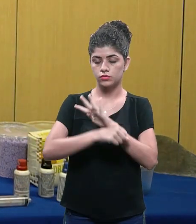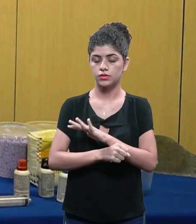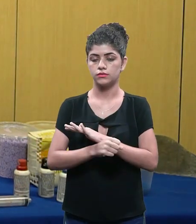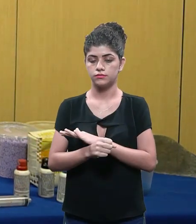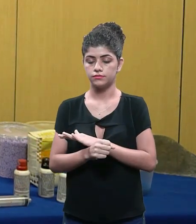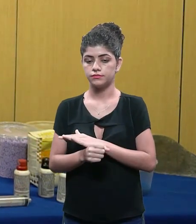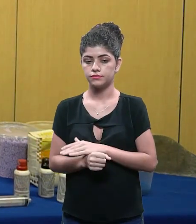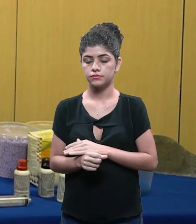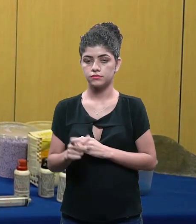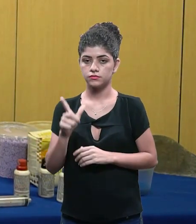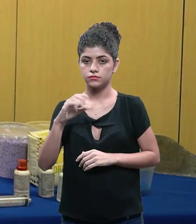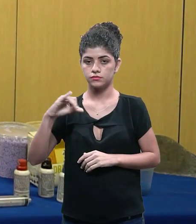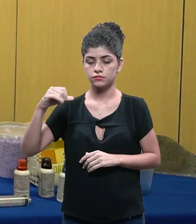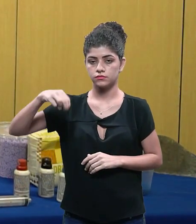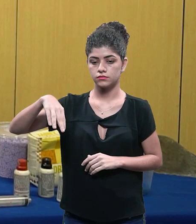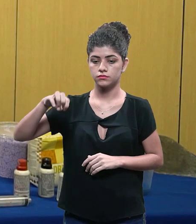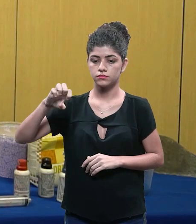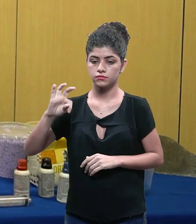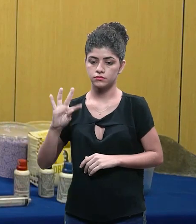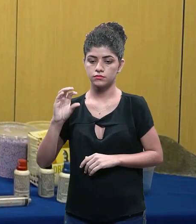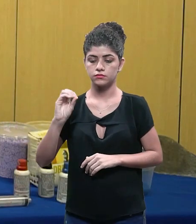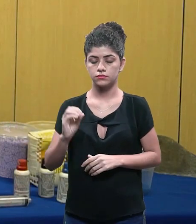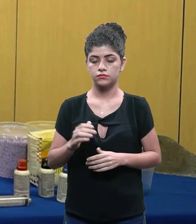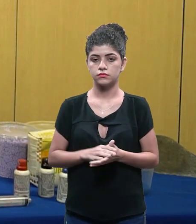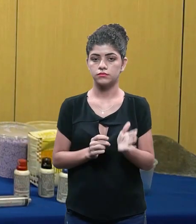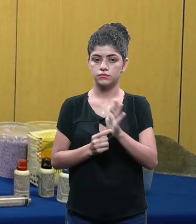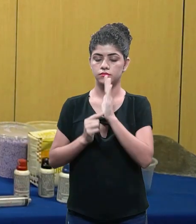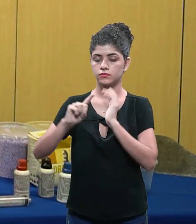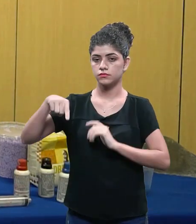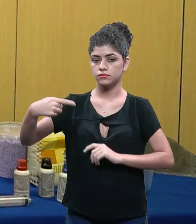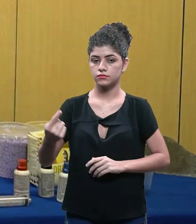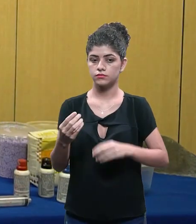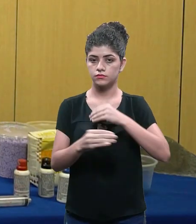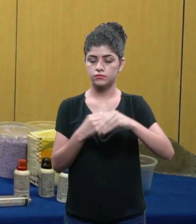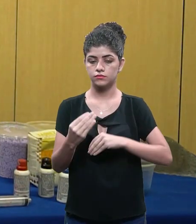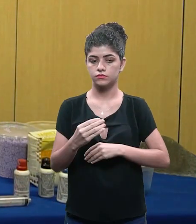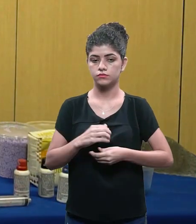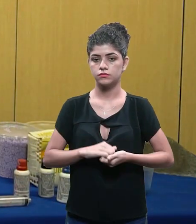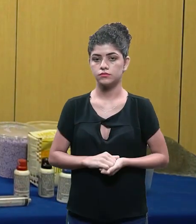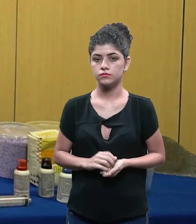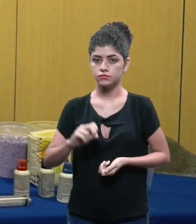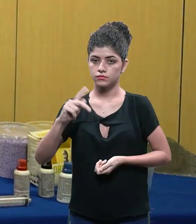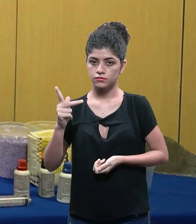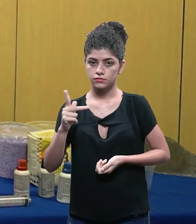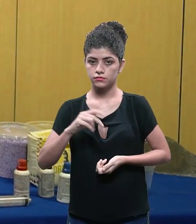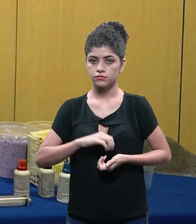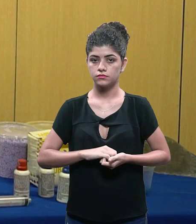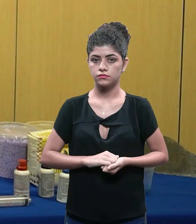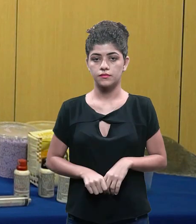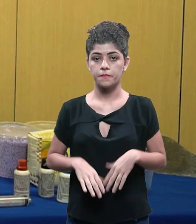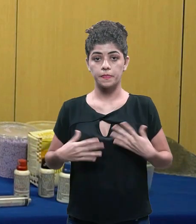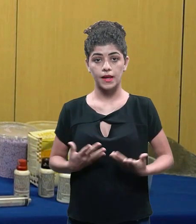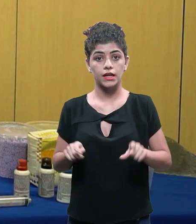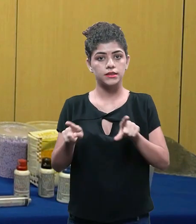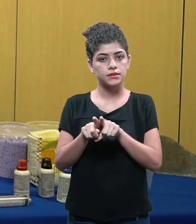como a gente fala não vai tirar a água do cimento então a relação é um pra um que a gente vai ver quando a gente for mostrar daqui a pouco essas misturas